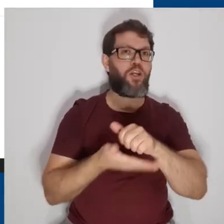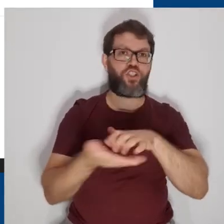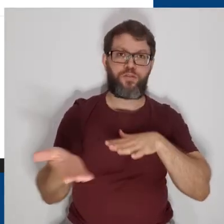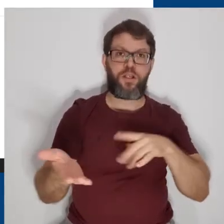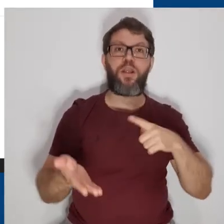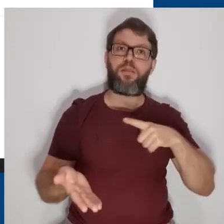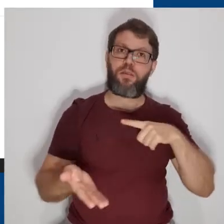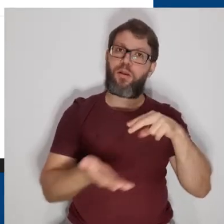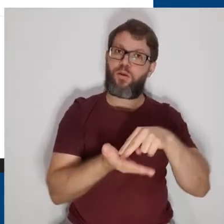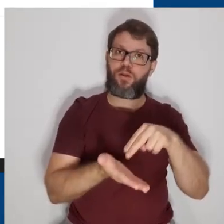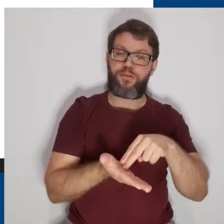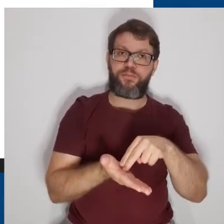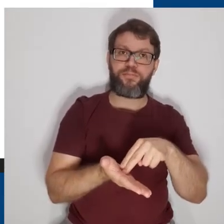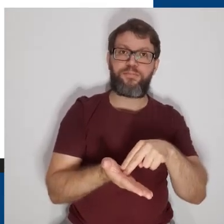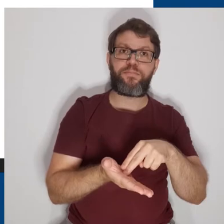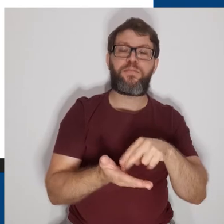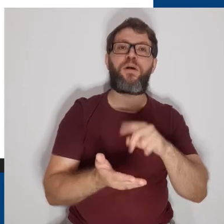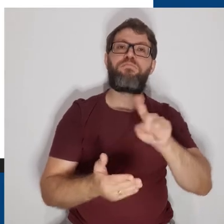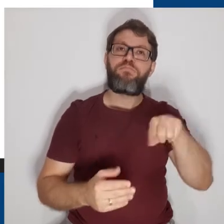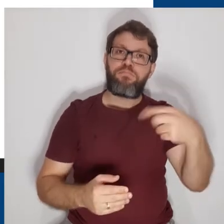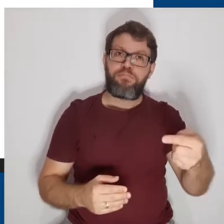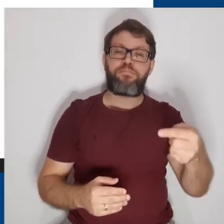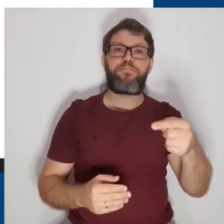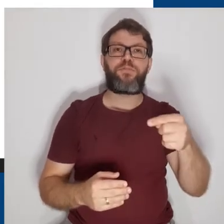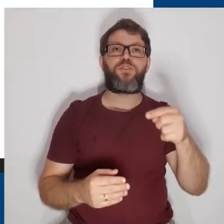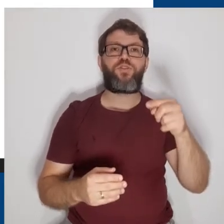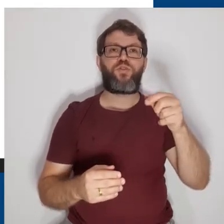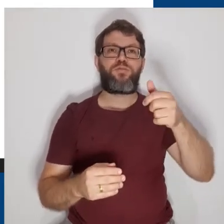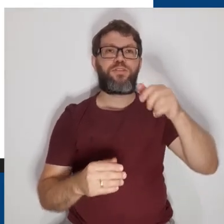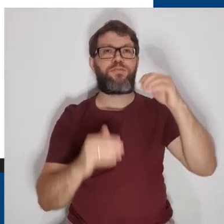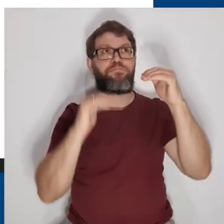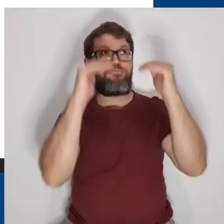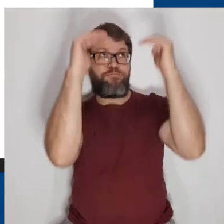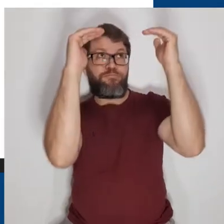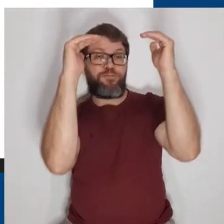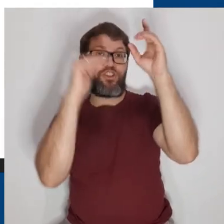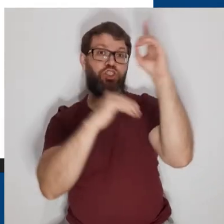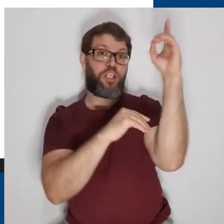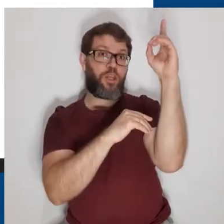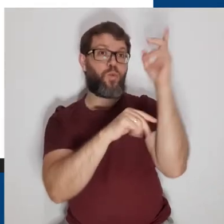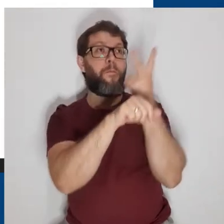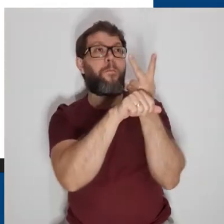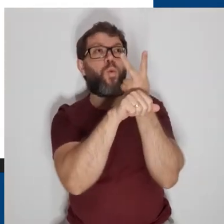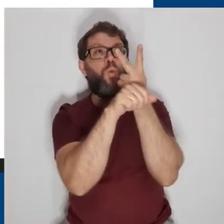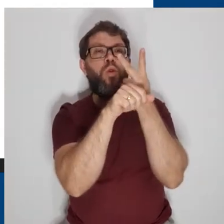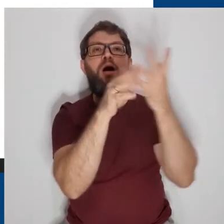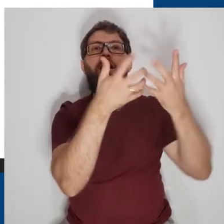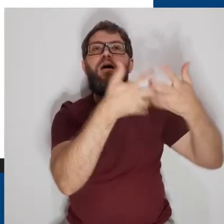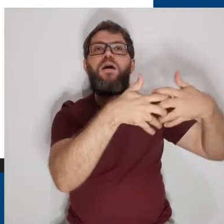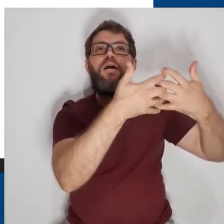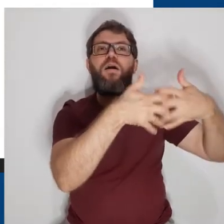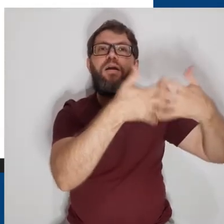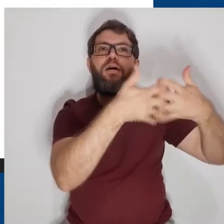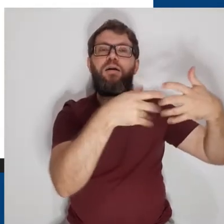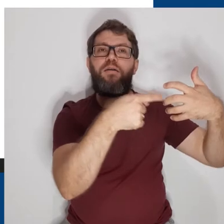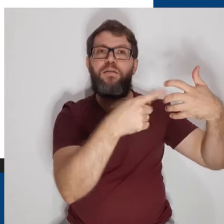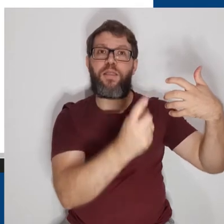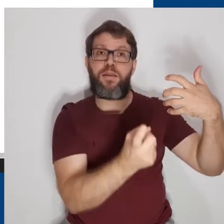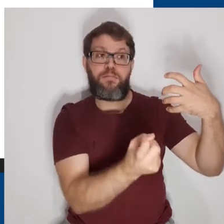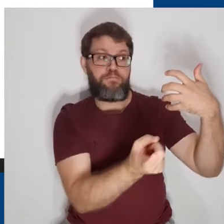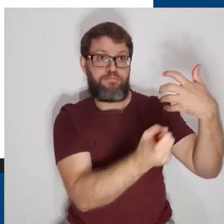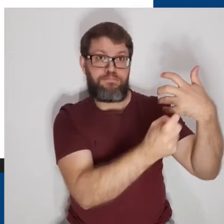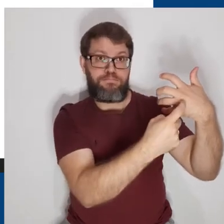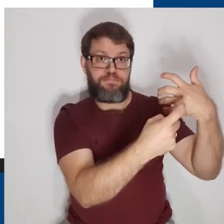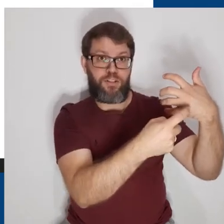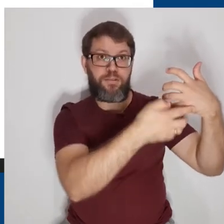tenha atribuição de nota e, em seguida, no canto superior direito, procuramos o ícone da engrenagem. Clicando